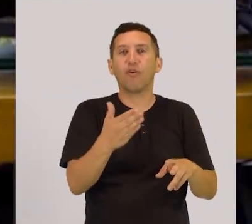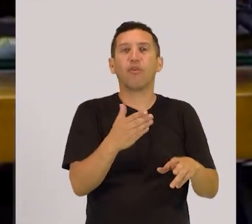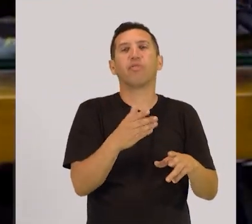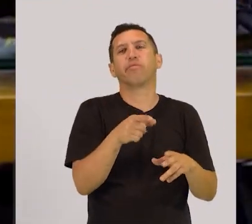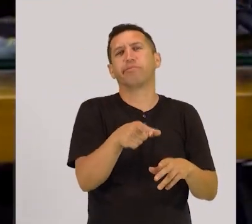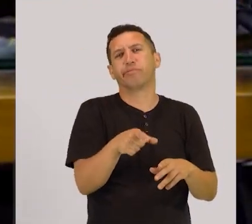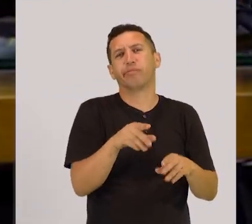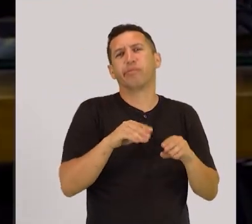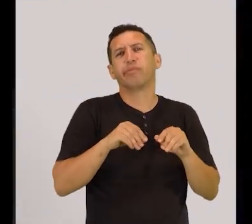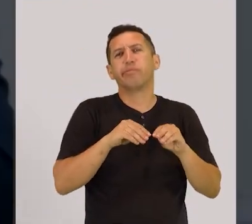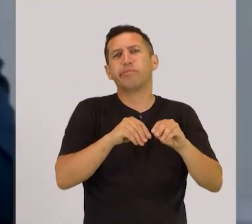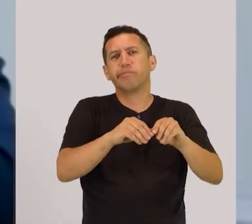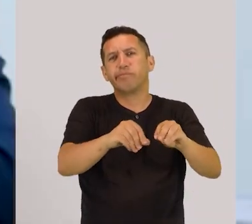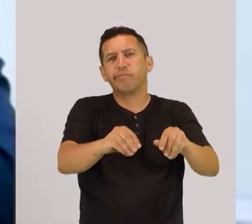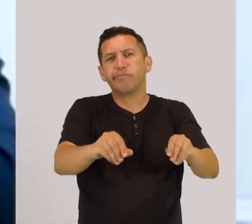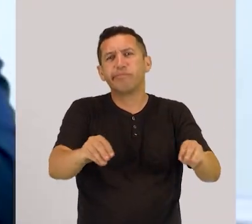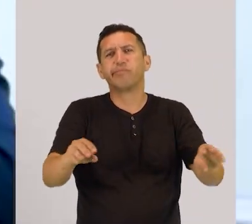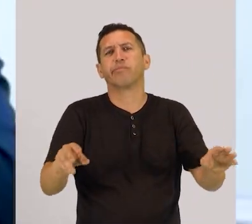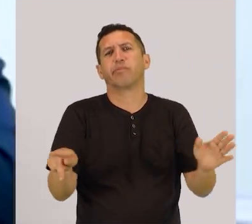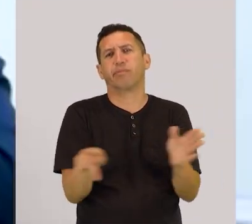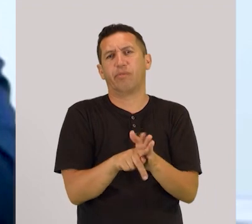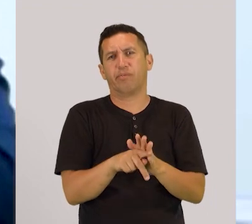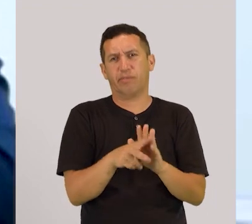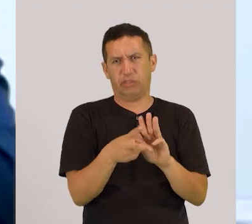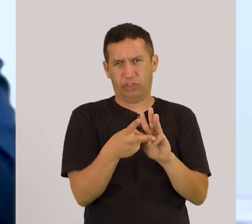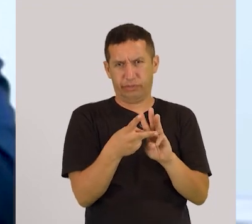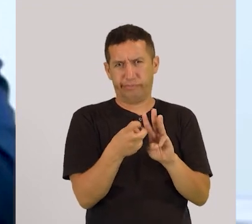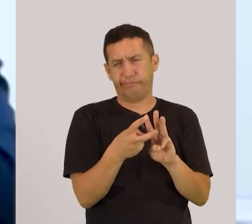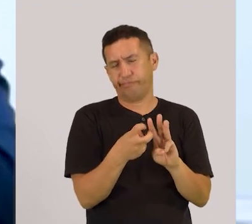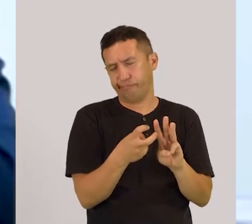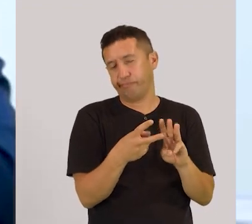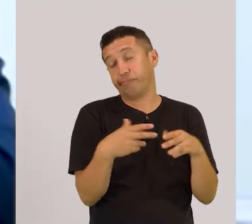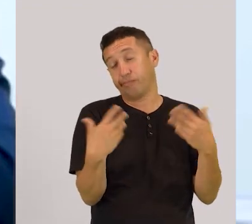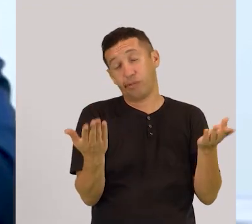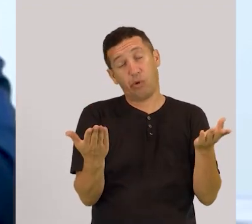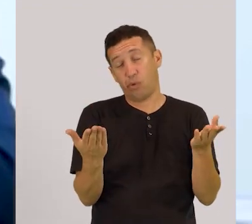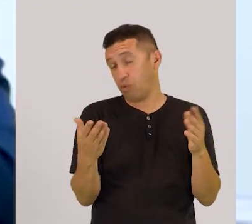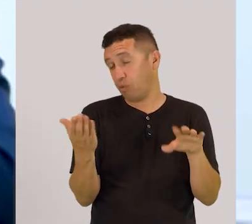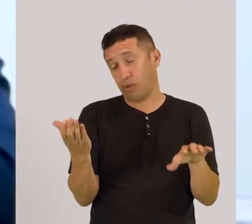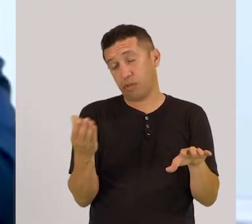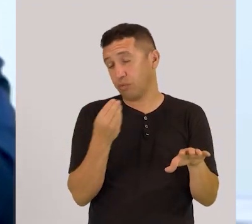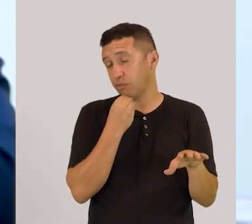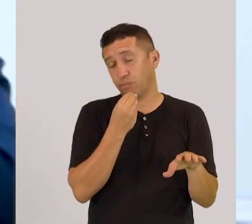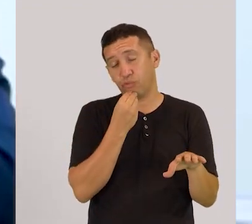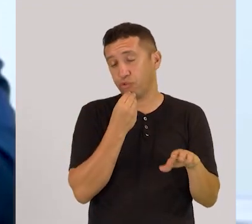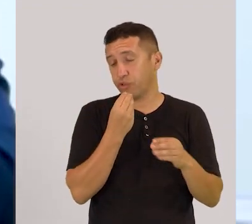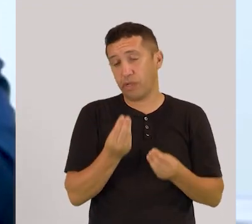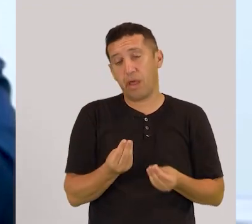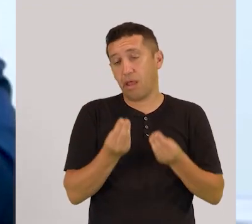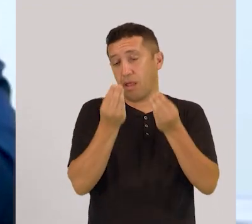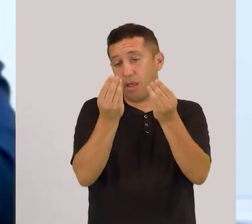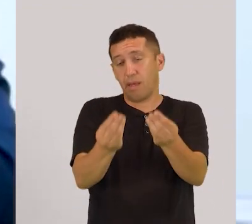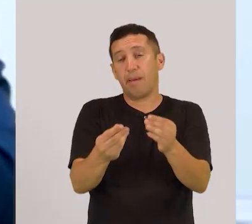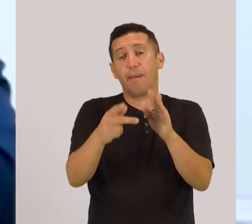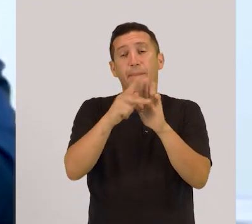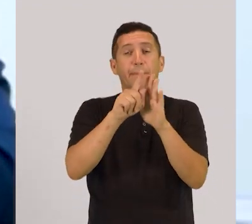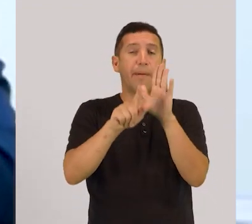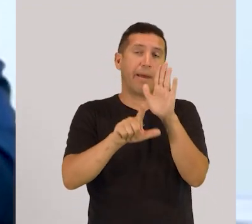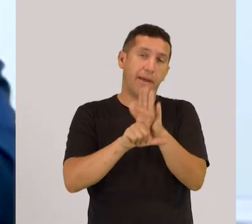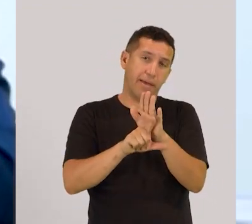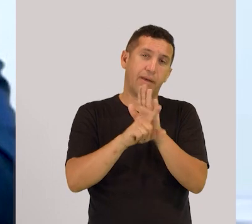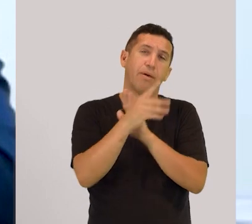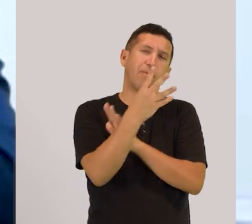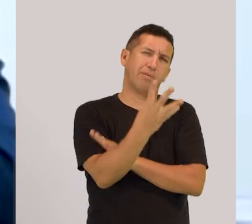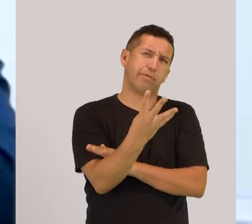indígenas. Acredito que o Congresso não deveria nem sequer ter recebido o PL